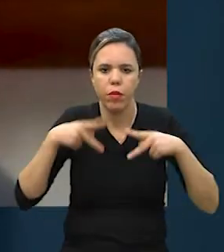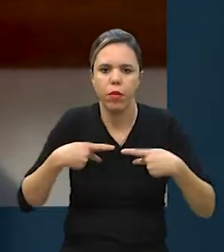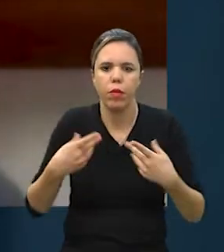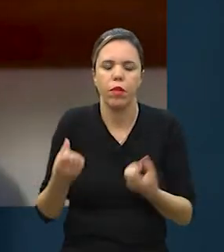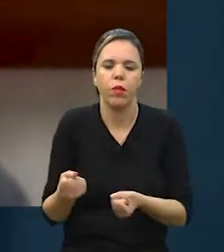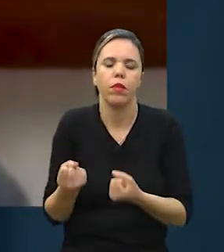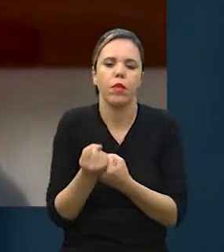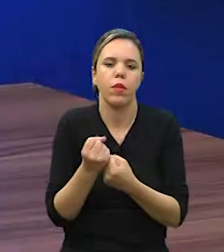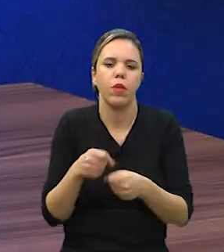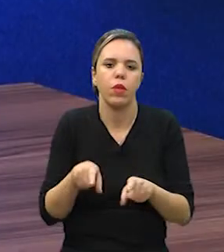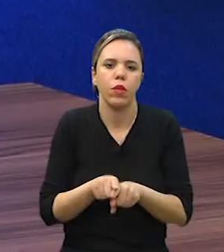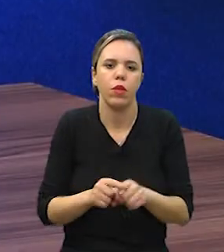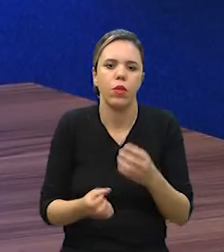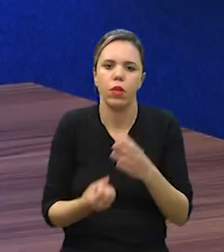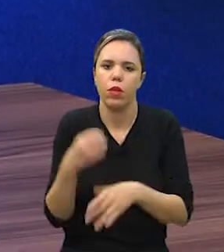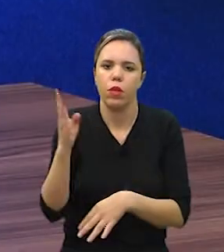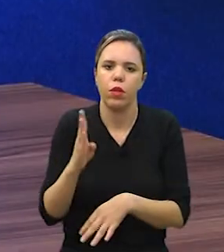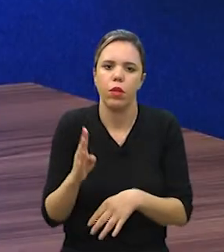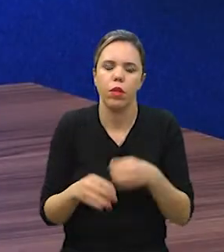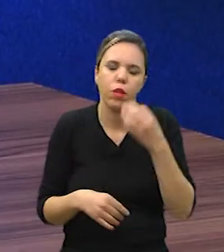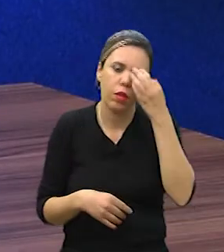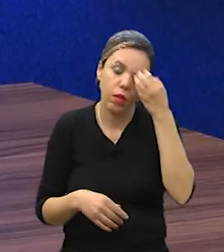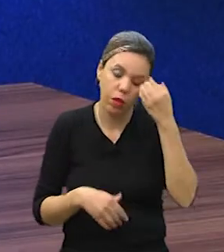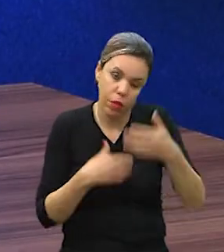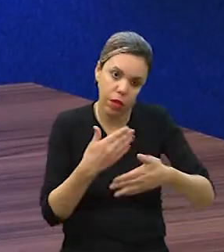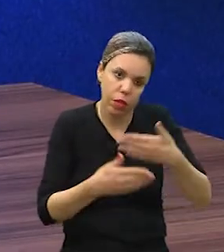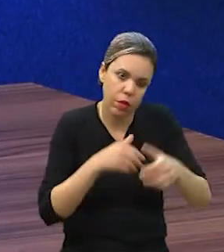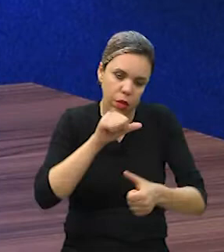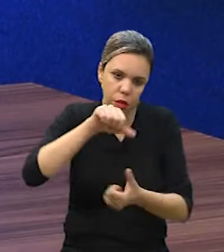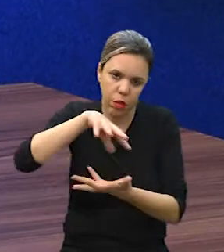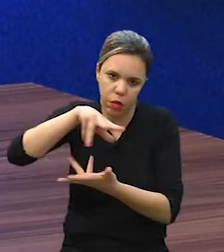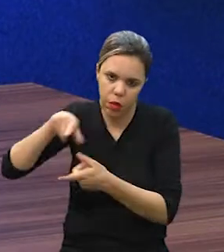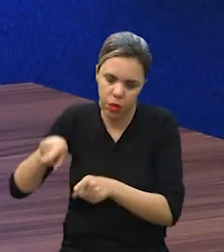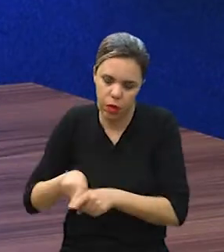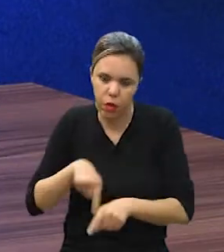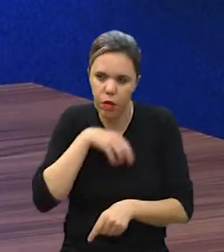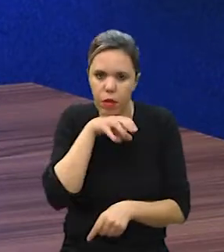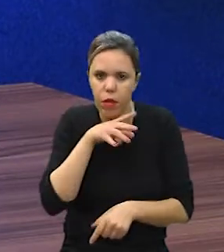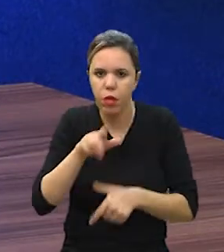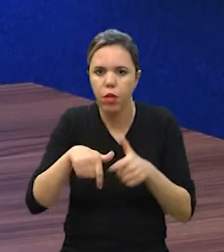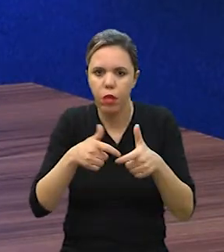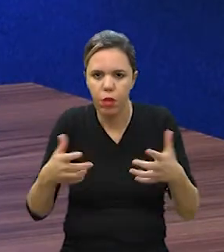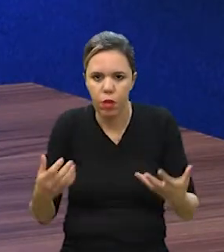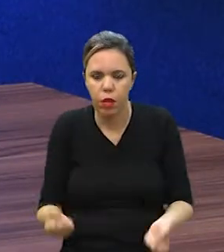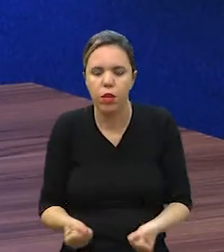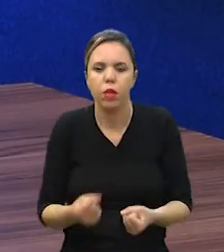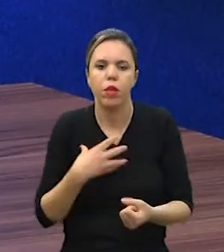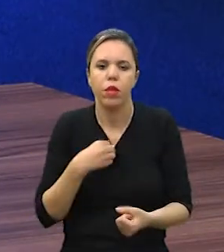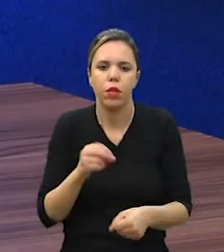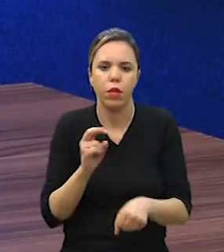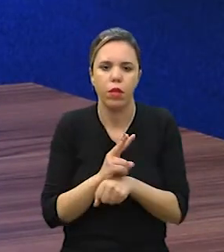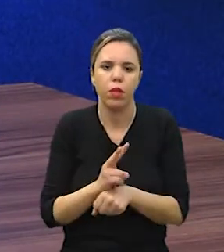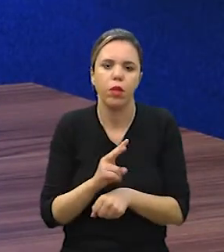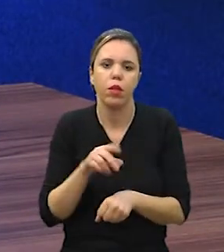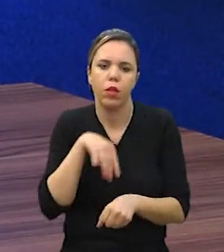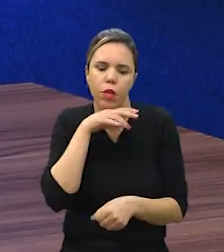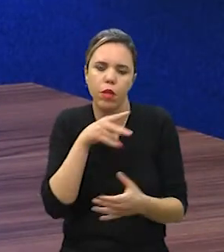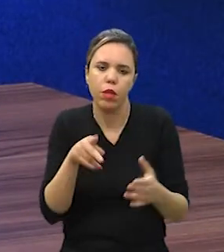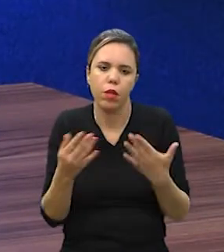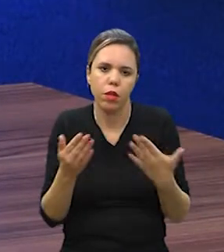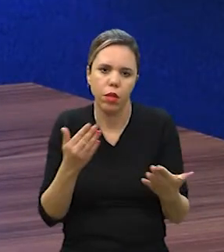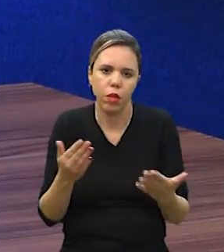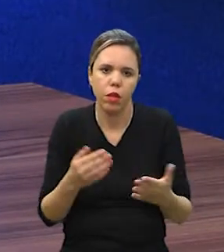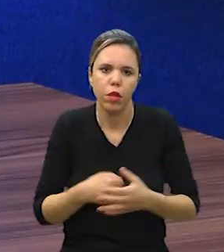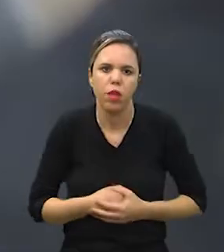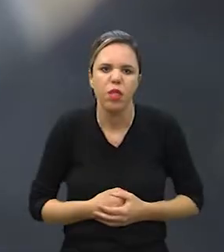humanização. Não acontece no Brasil, é um processo que acontece no mundo inteiro, onde os PETs são cada vez mais filhos do que PET,